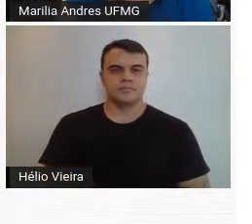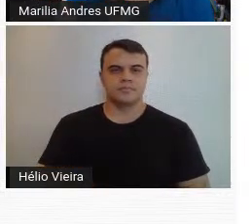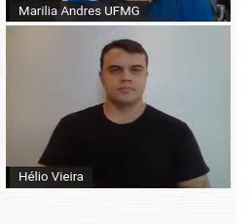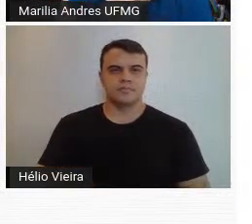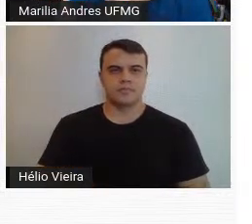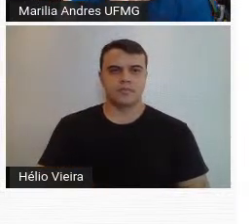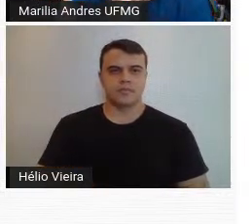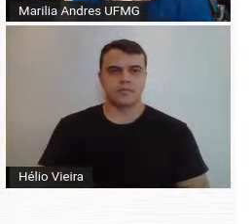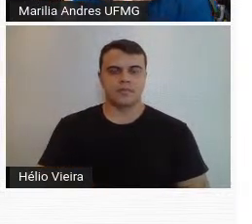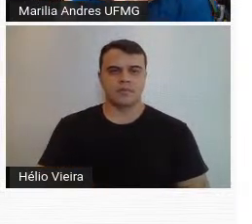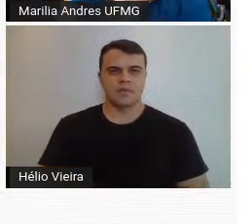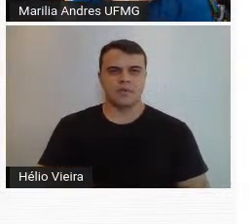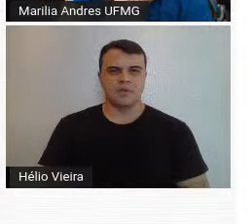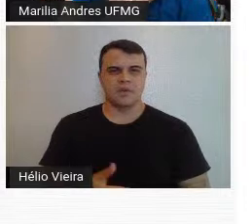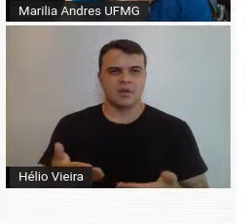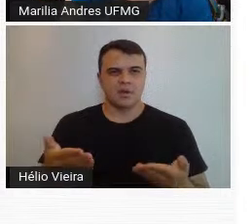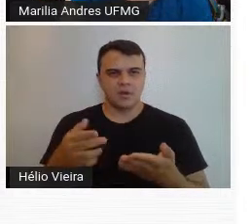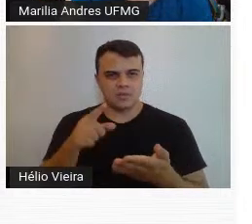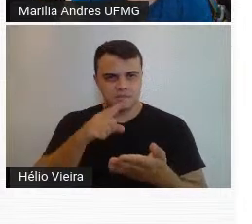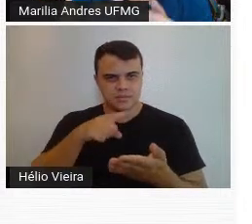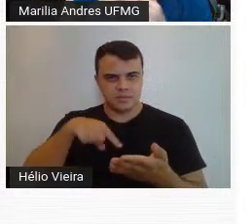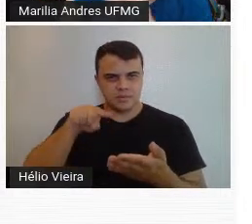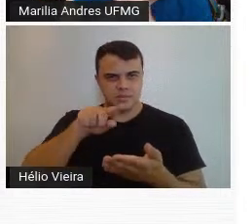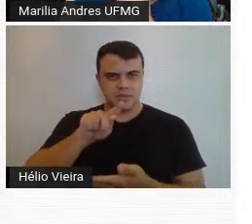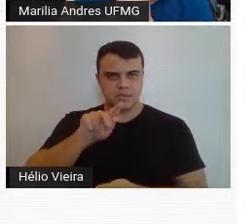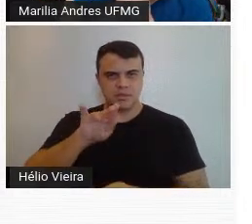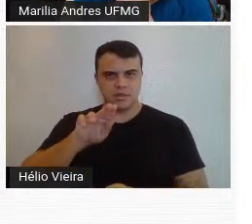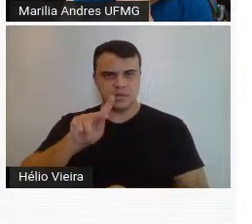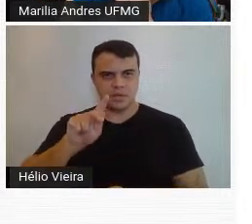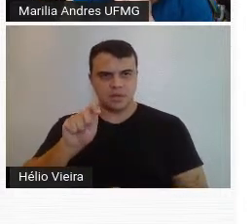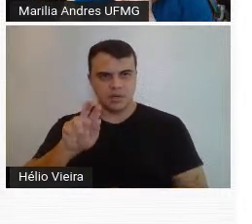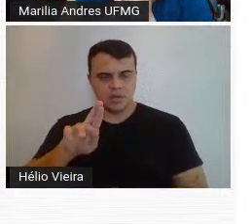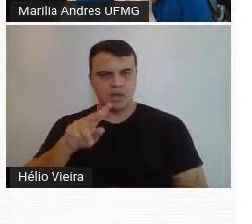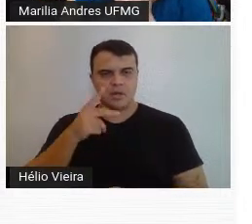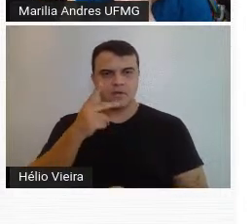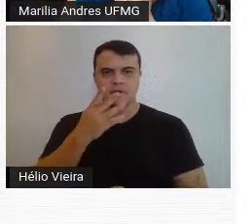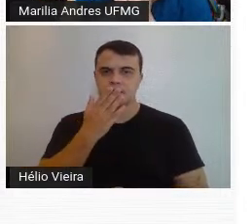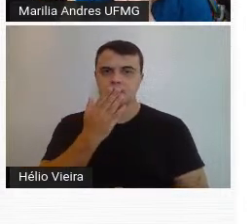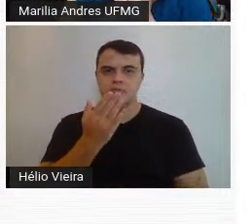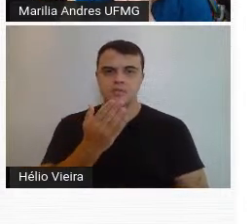Aí a máscara do Guignard, vamos em frente.